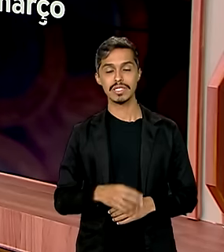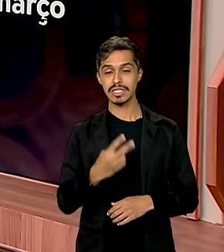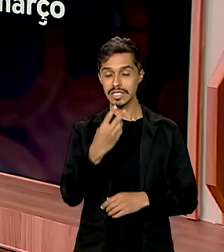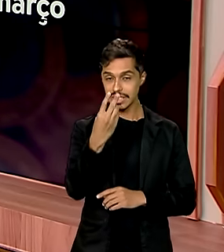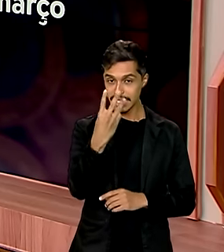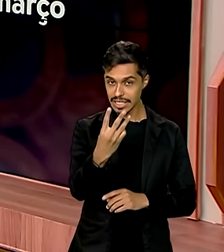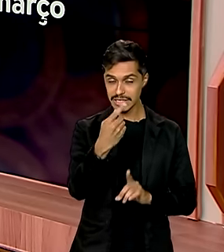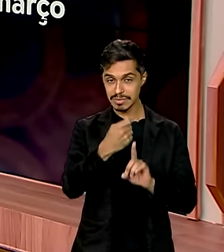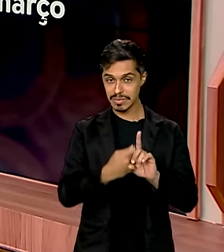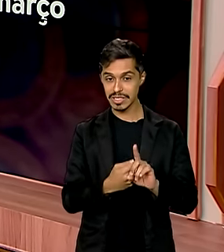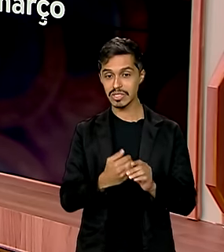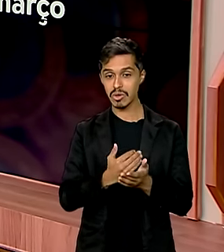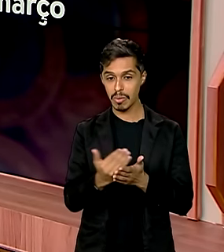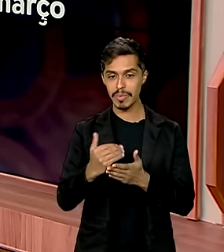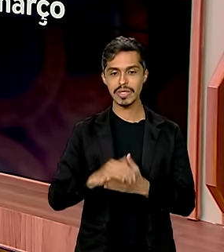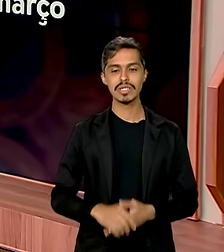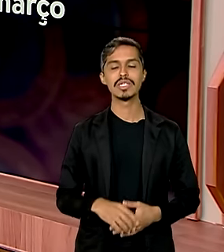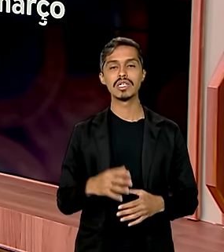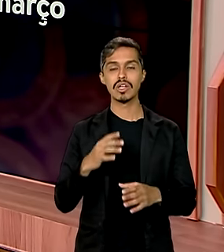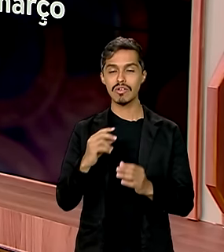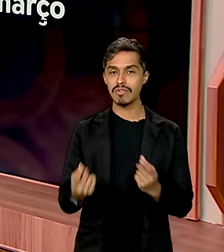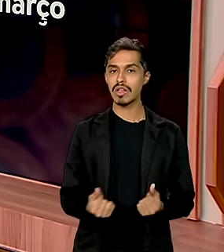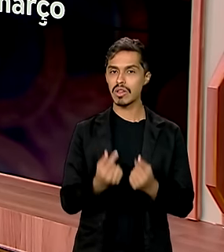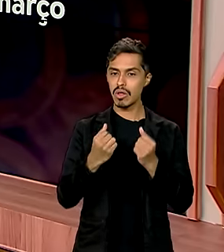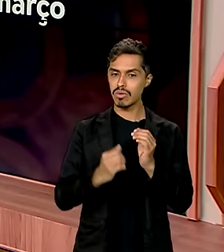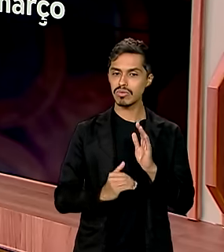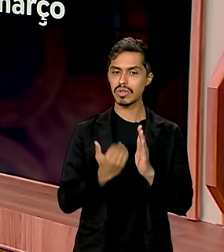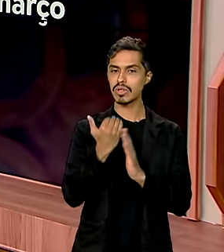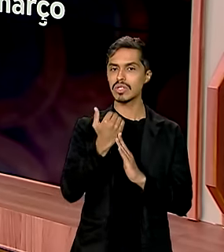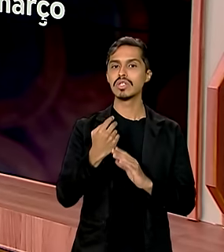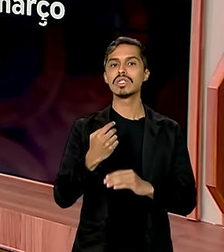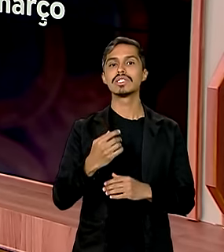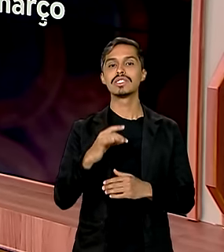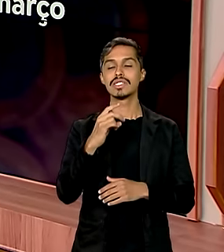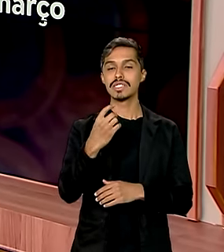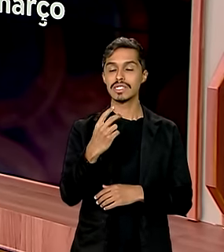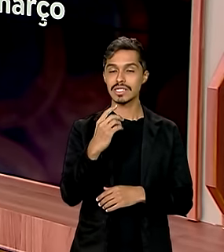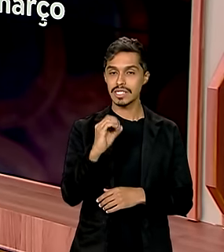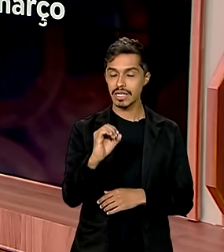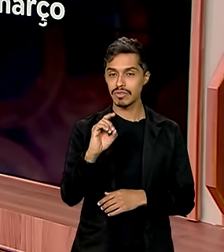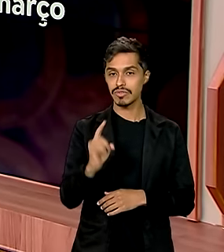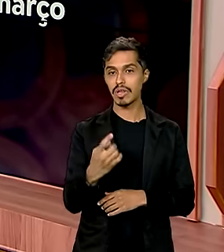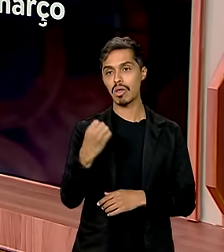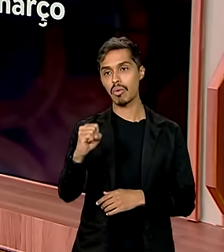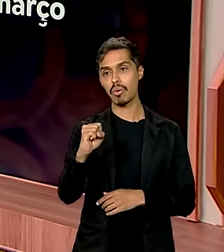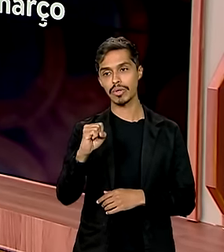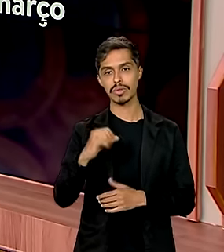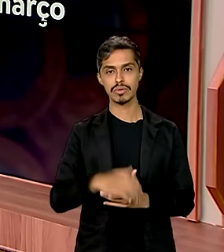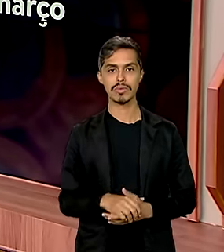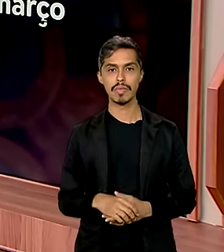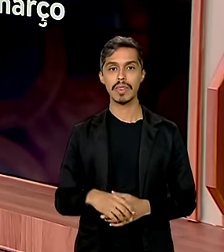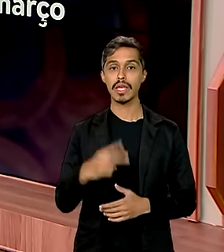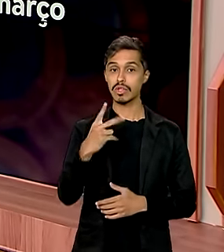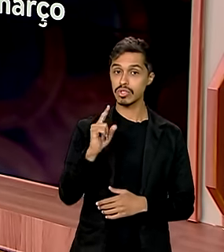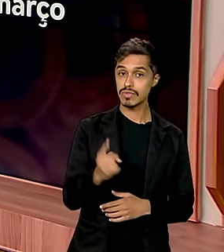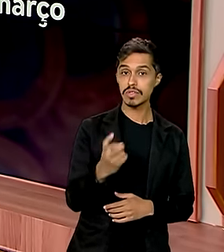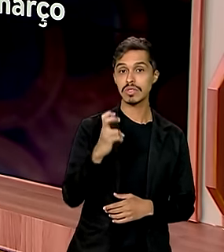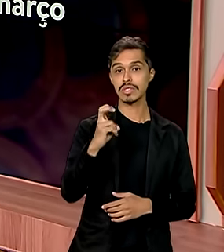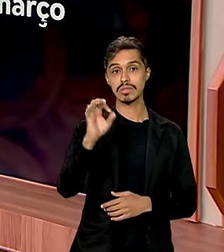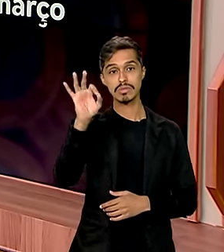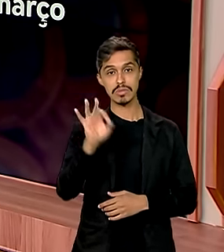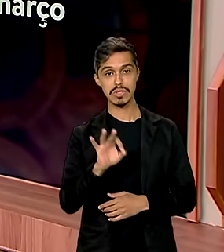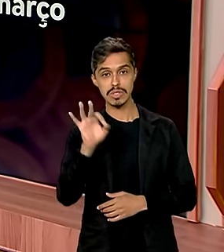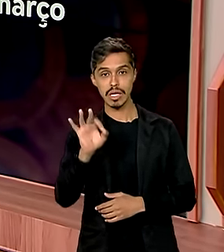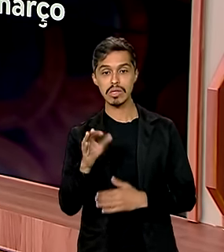representa um aumento de 0,8% em comparação ao trimestre anterior e de 2,5%